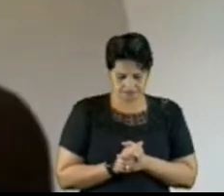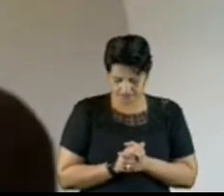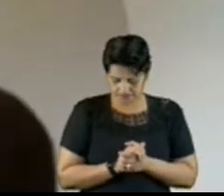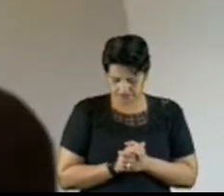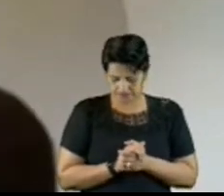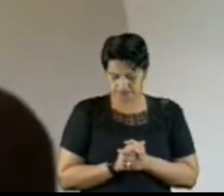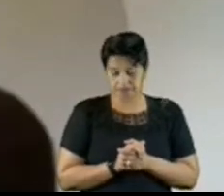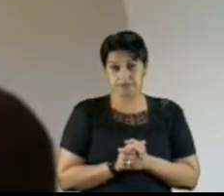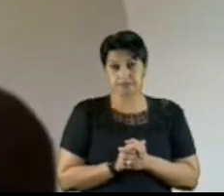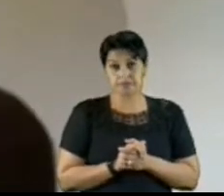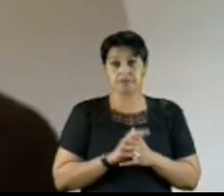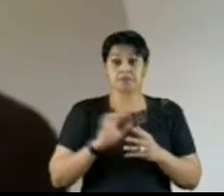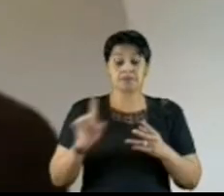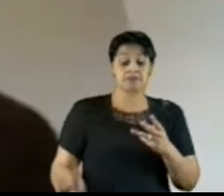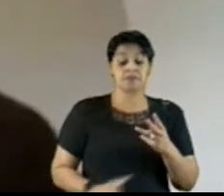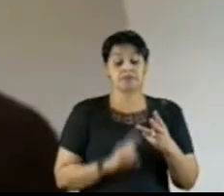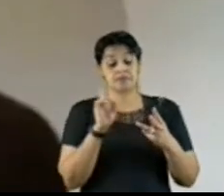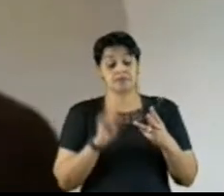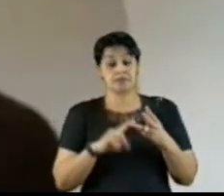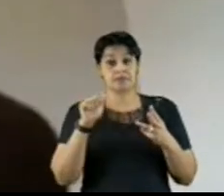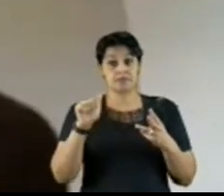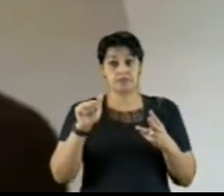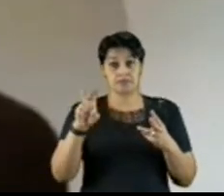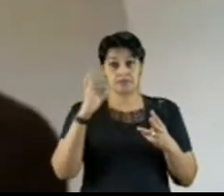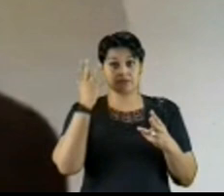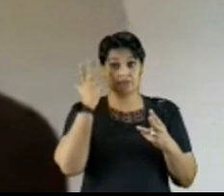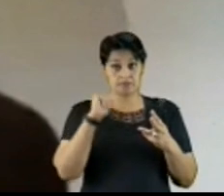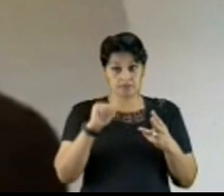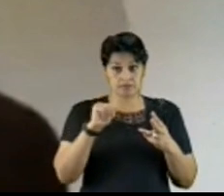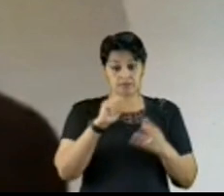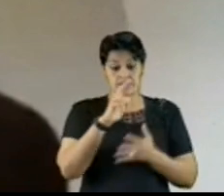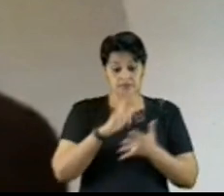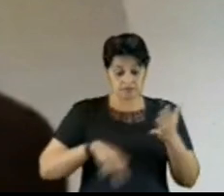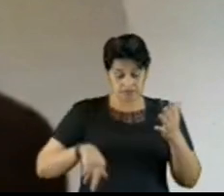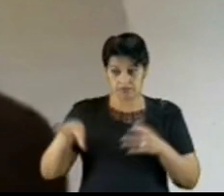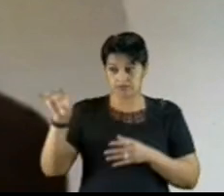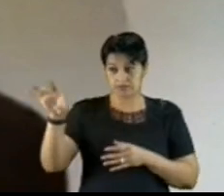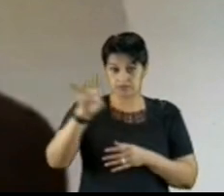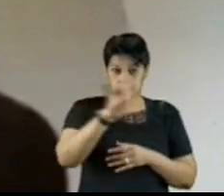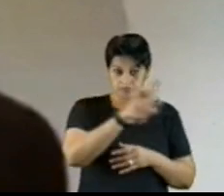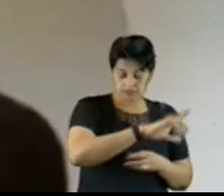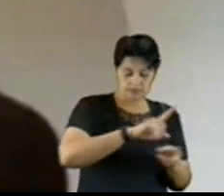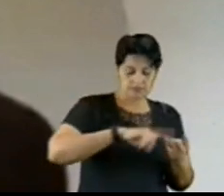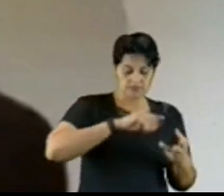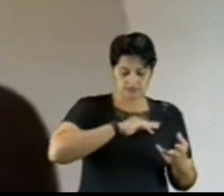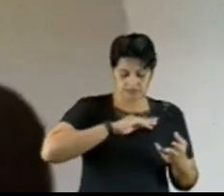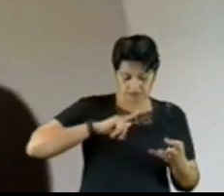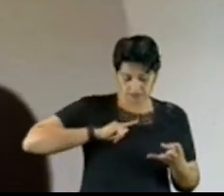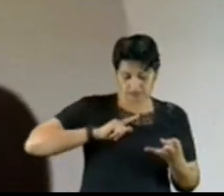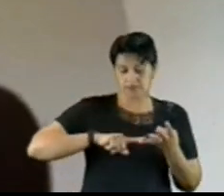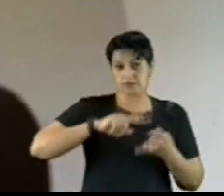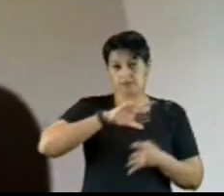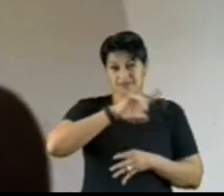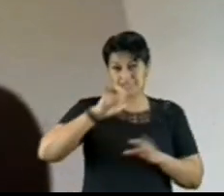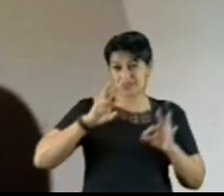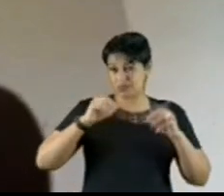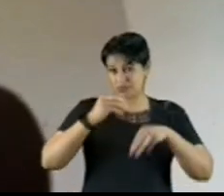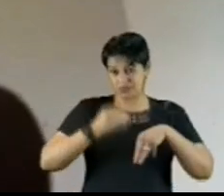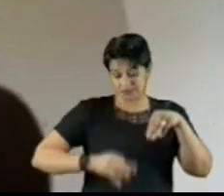revisor. E 15 dias para que o relator os demais ministros do Ministério Público tomem conhecimento